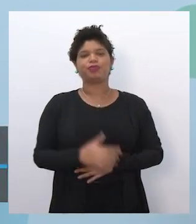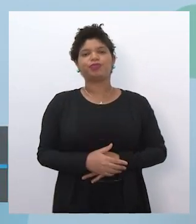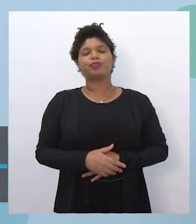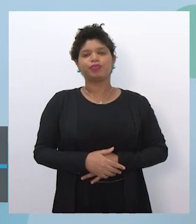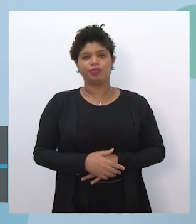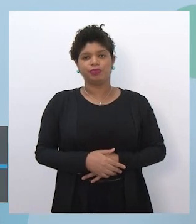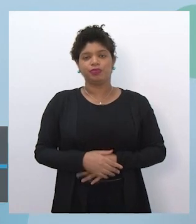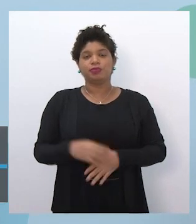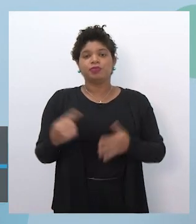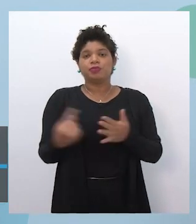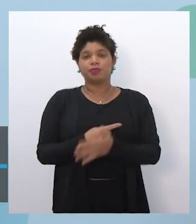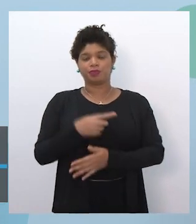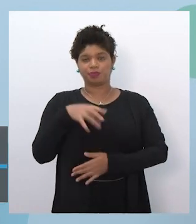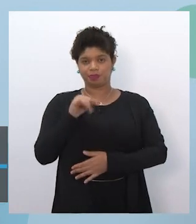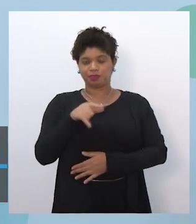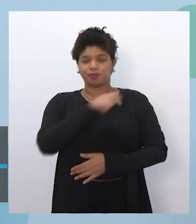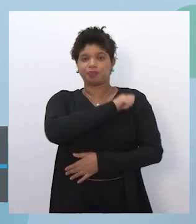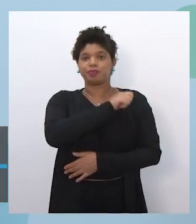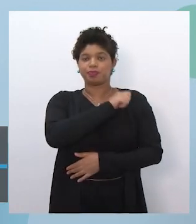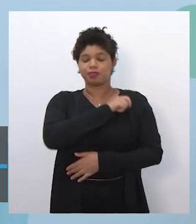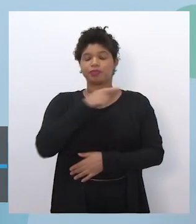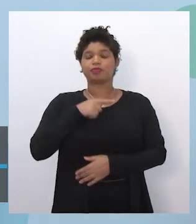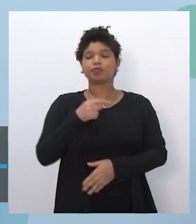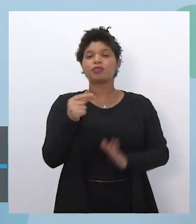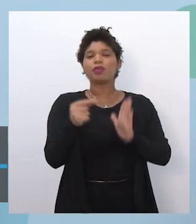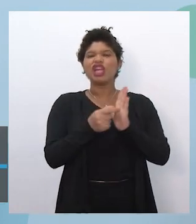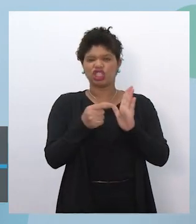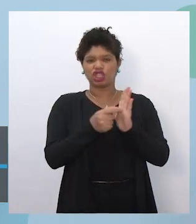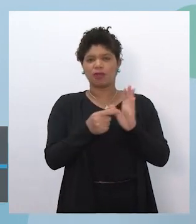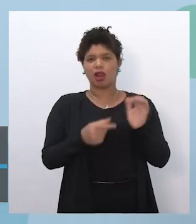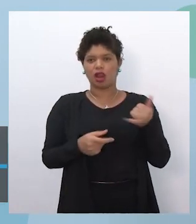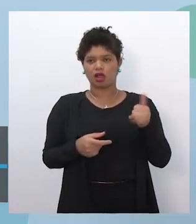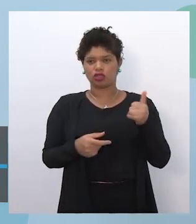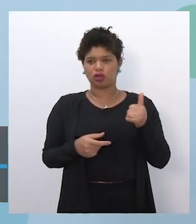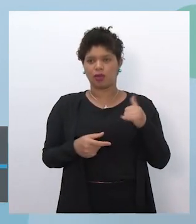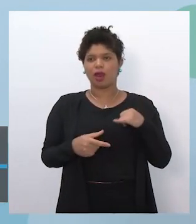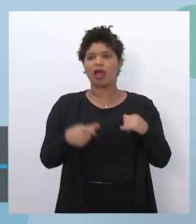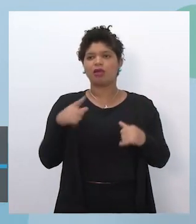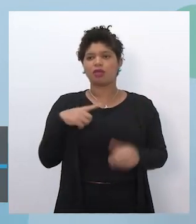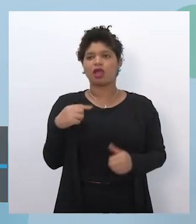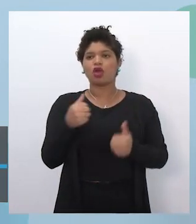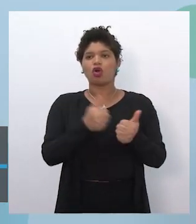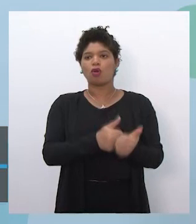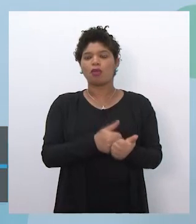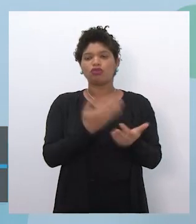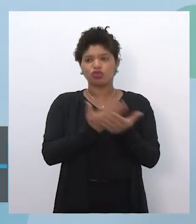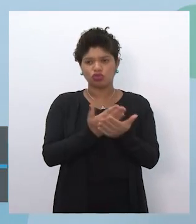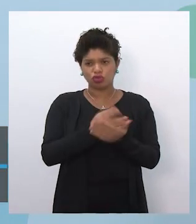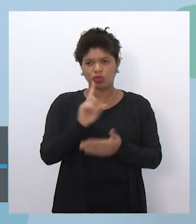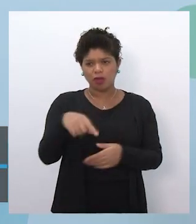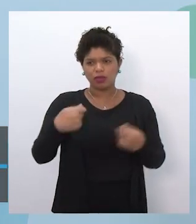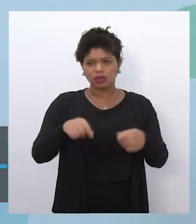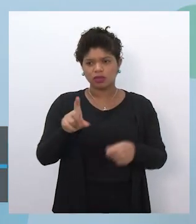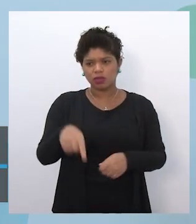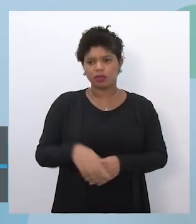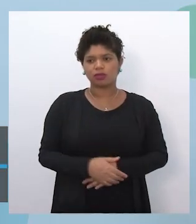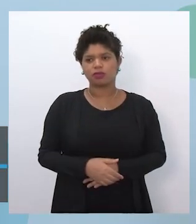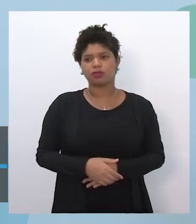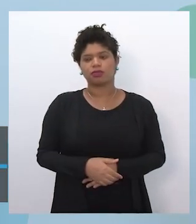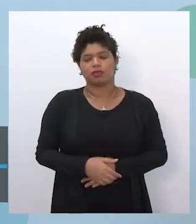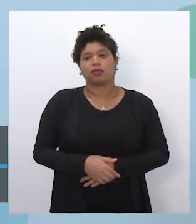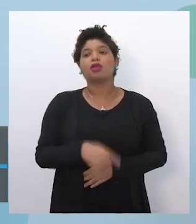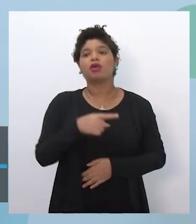Perguntaram se o aluno que adquiriu o chip é obrigado a fazer a orientação de estudos. Essa é uma pergunta super importante porque, assim, como vocês sabem,